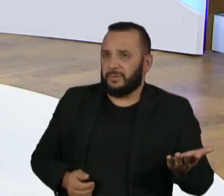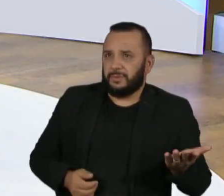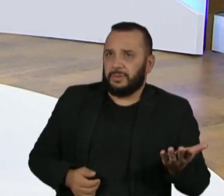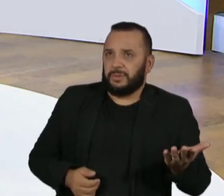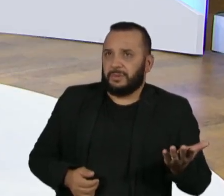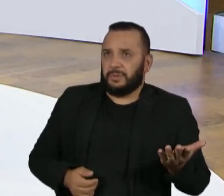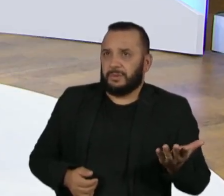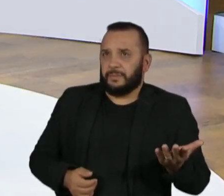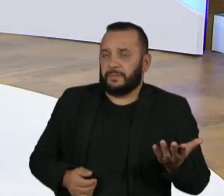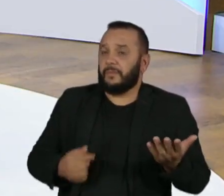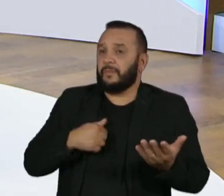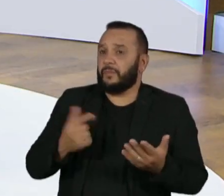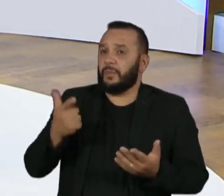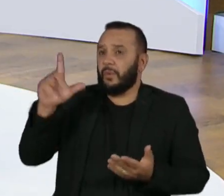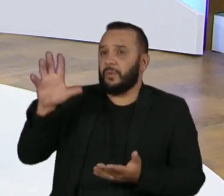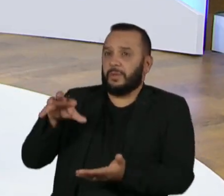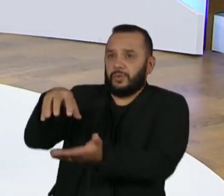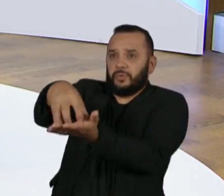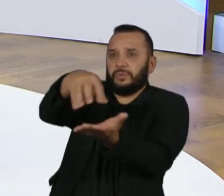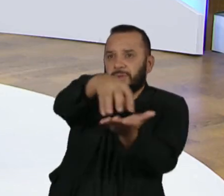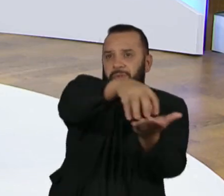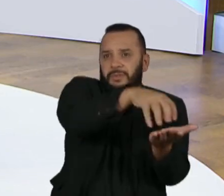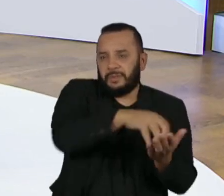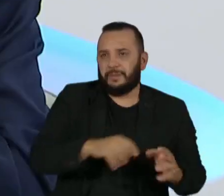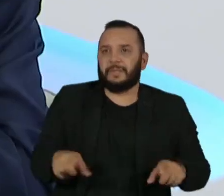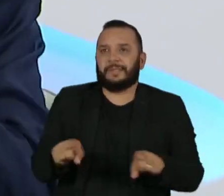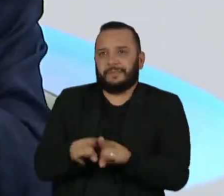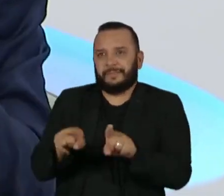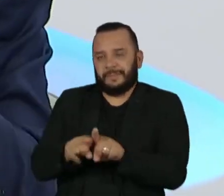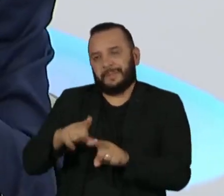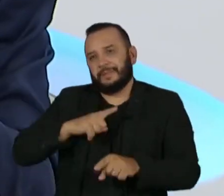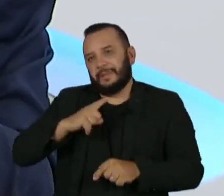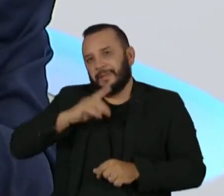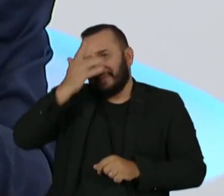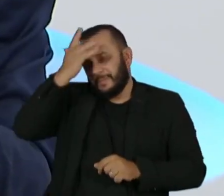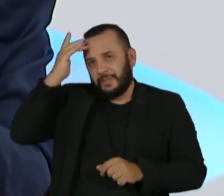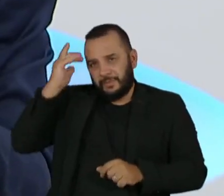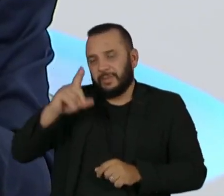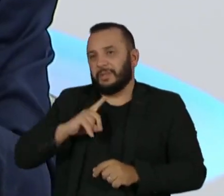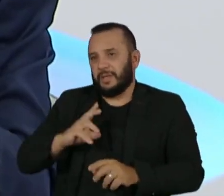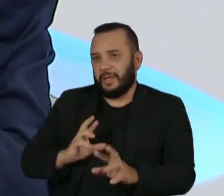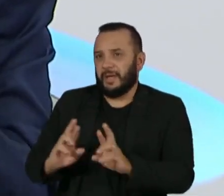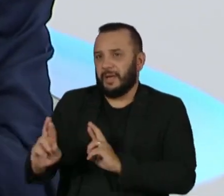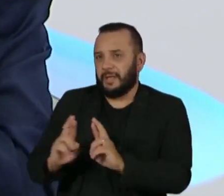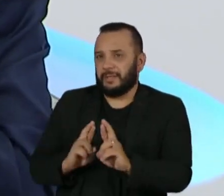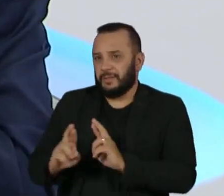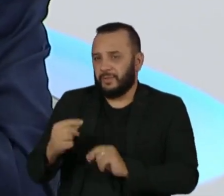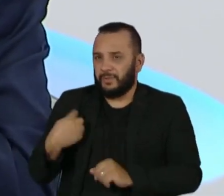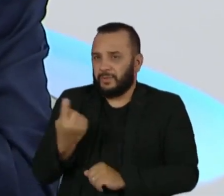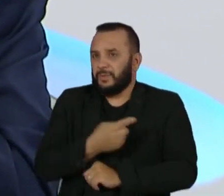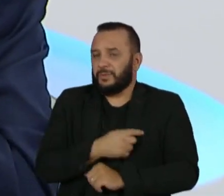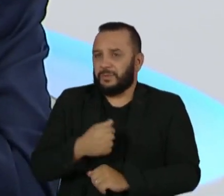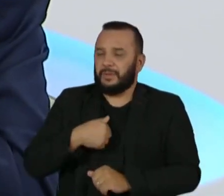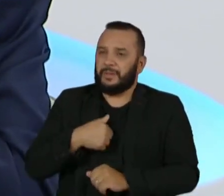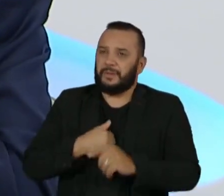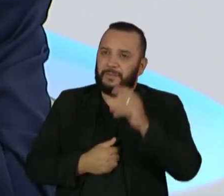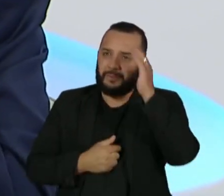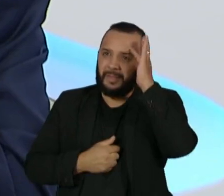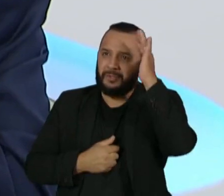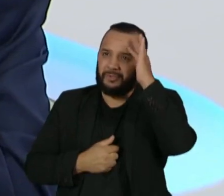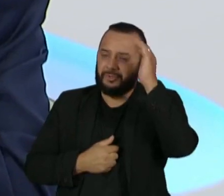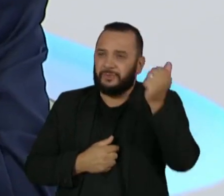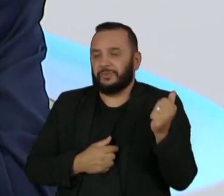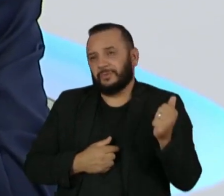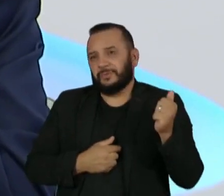Assim como outras agências também, né? Tem pessoas que fazem a relação conosco, imagino eu, que